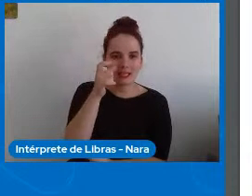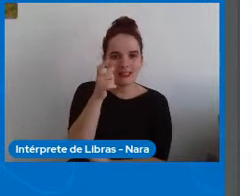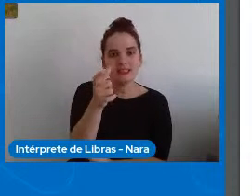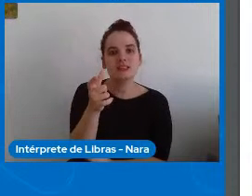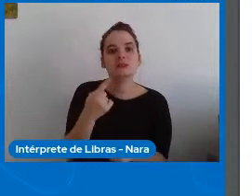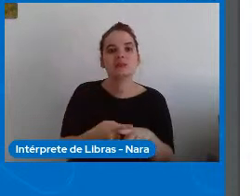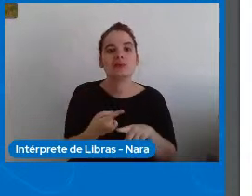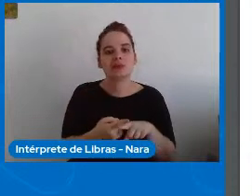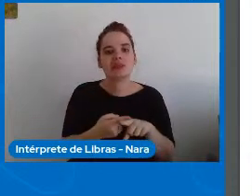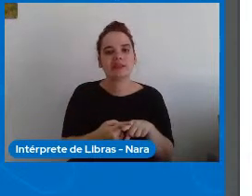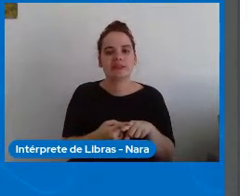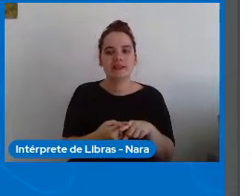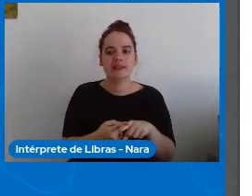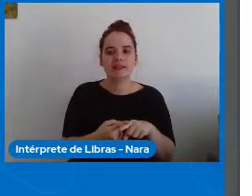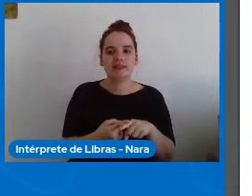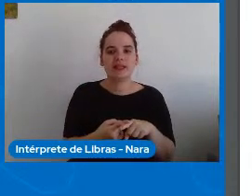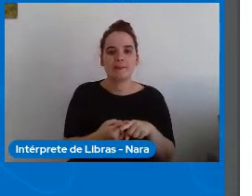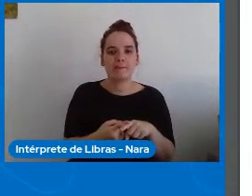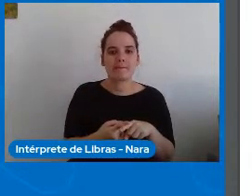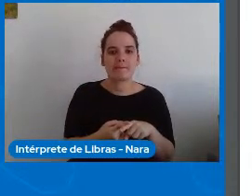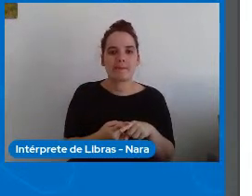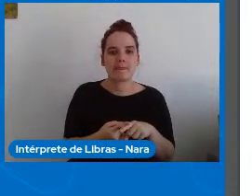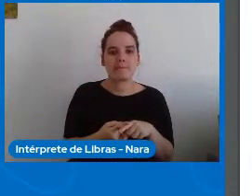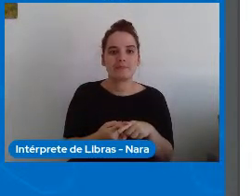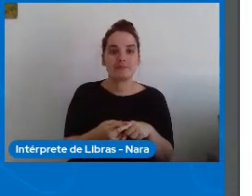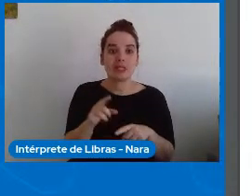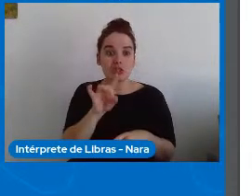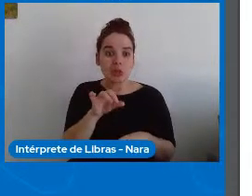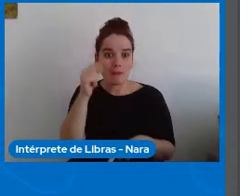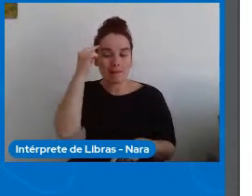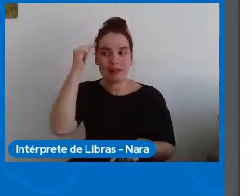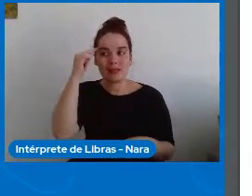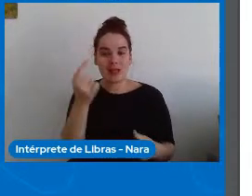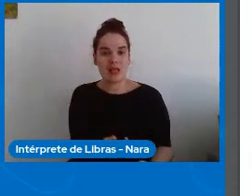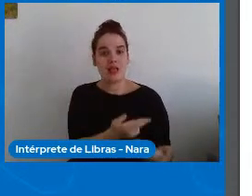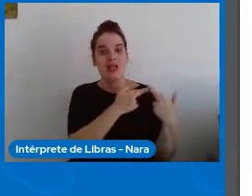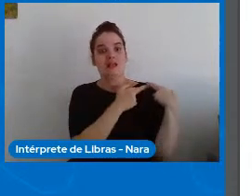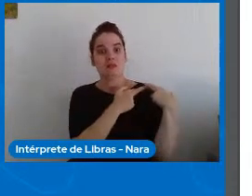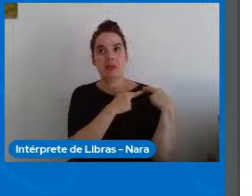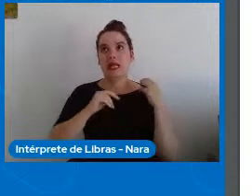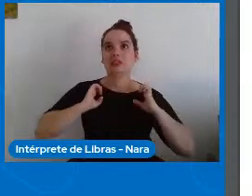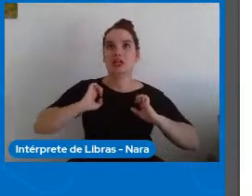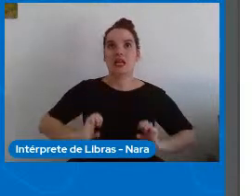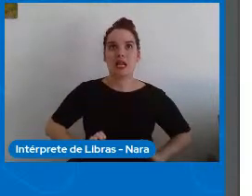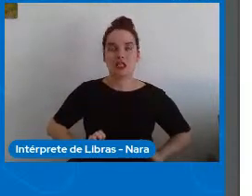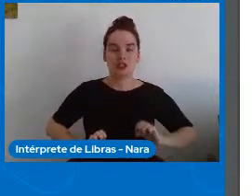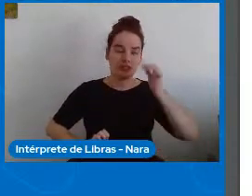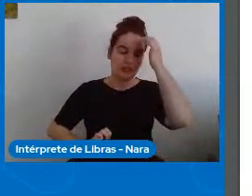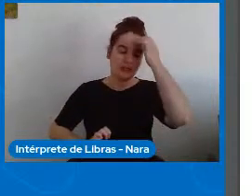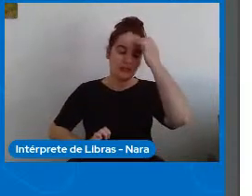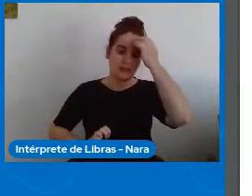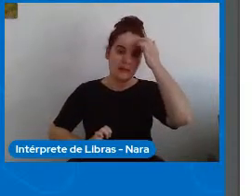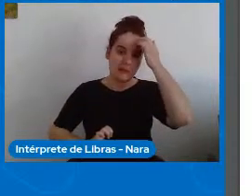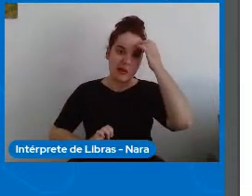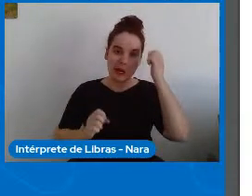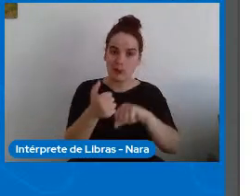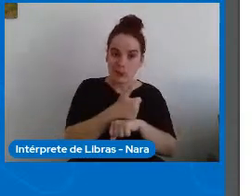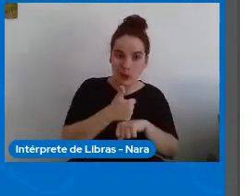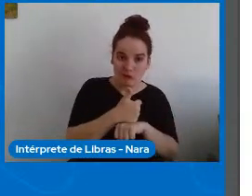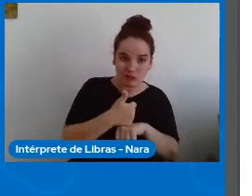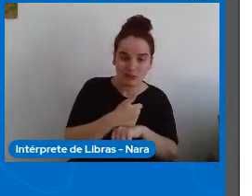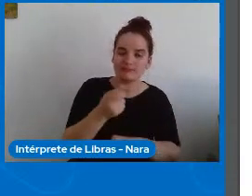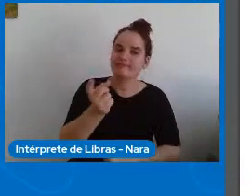além de trazer essa noção de responsabilidade as questões éticas da profissão ela também permite